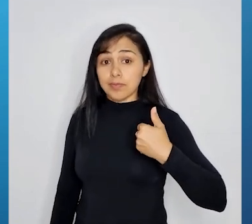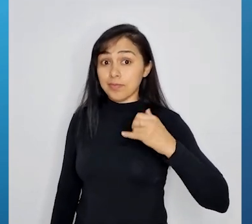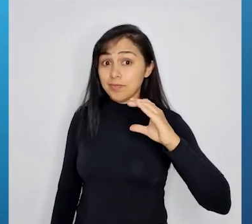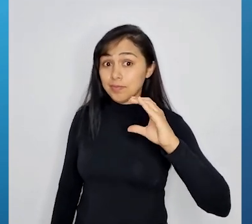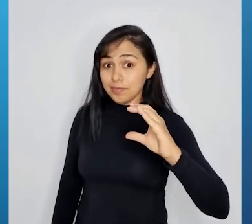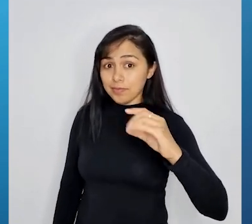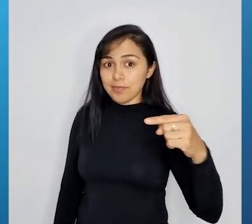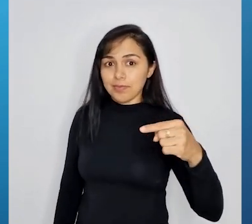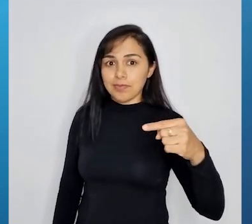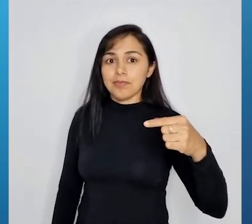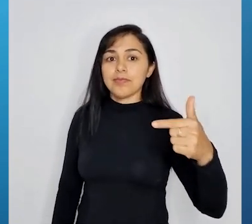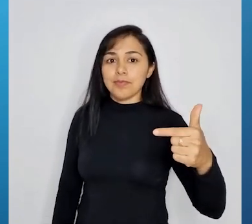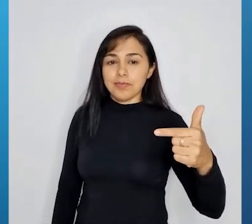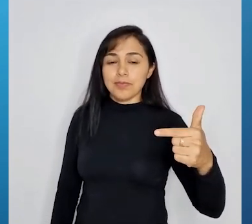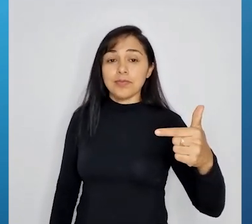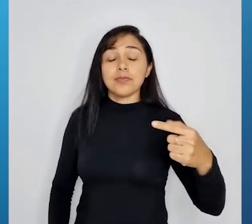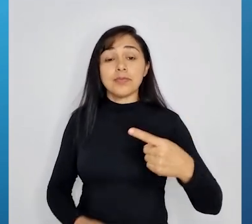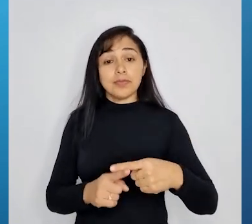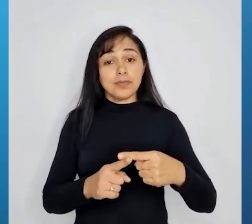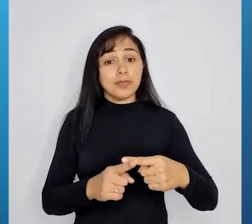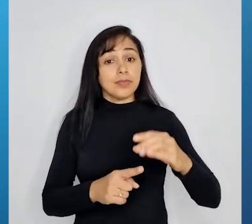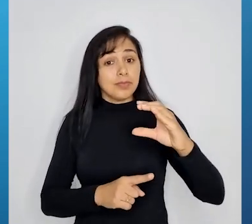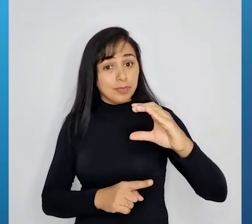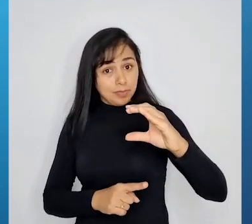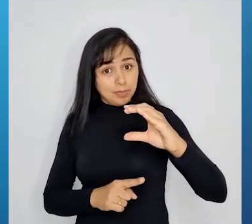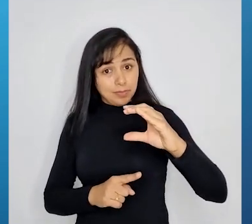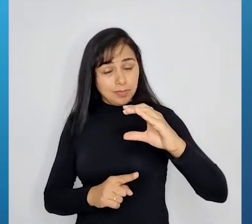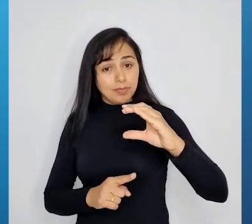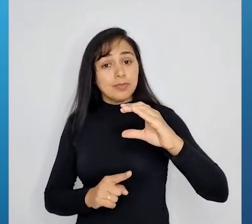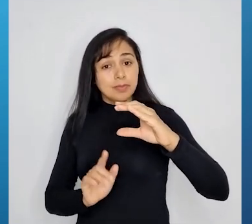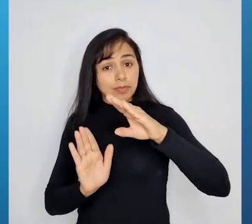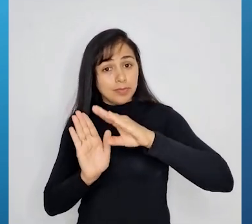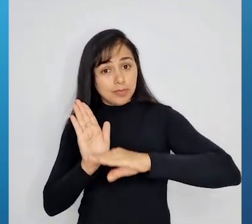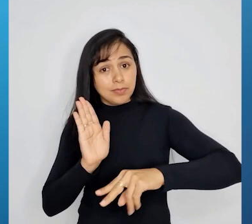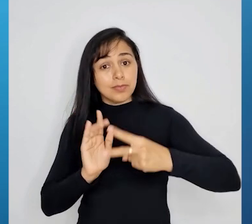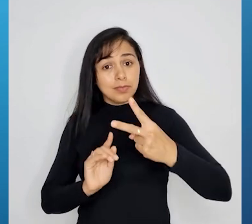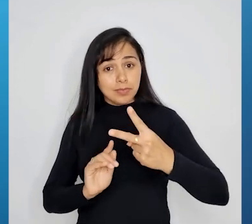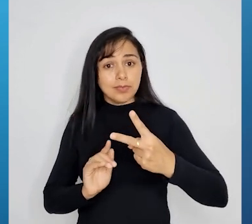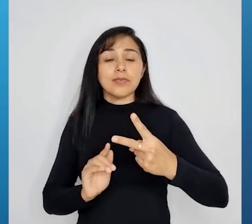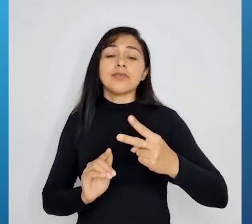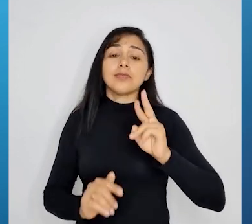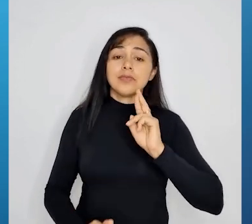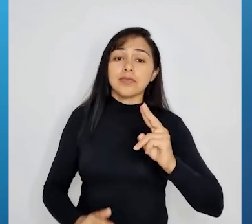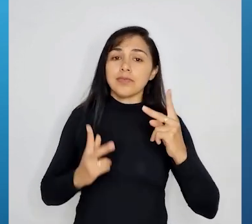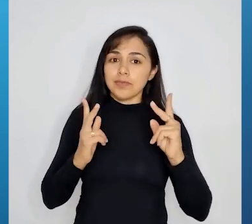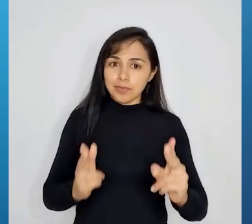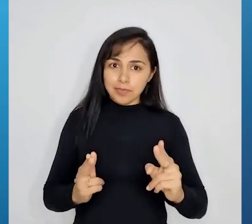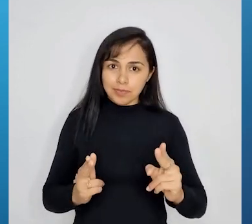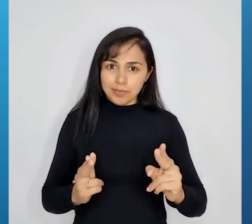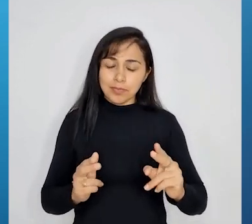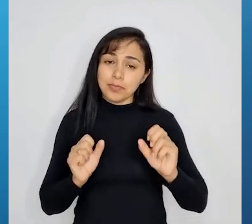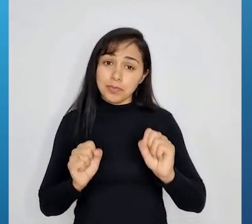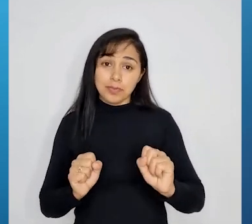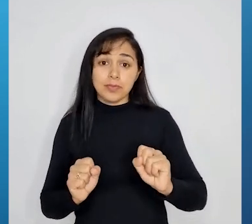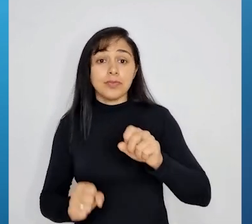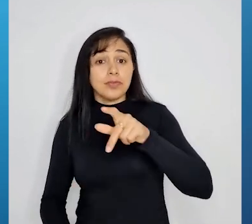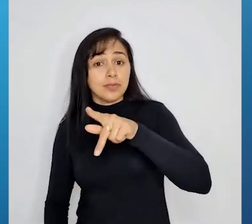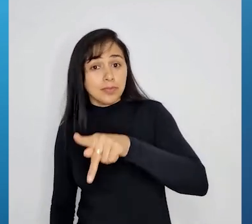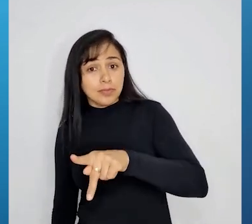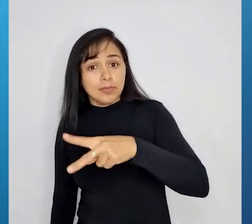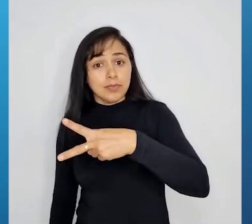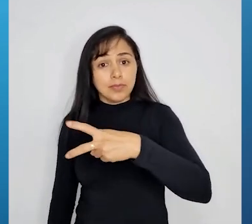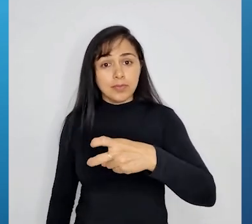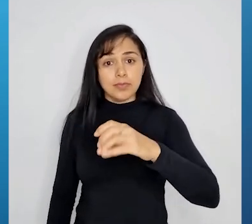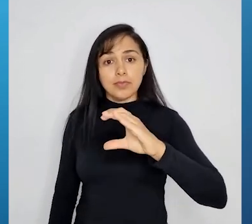retirar esses dois anos que eles vão ter a mesma idade. Então, eu tenho que Pedro vai ser, né? P igual a C menos 2. Ou se você quiser organizar